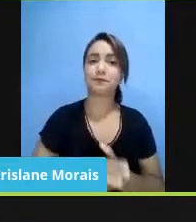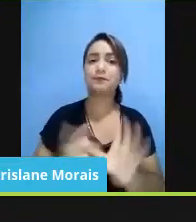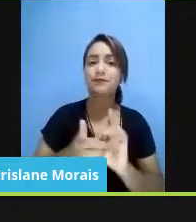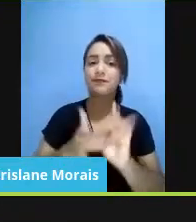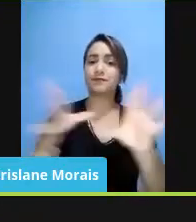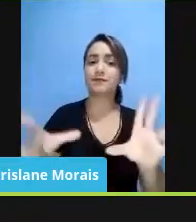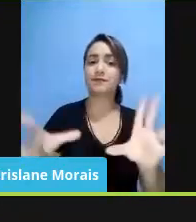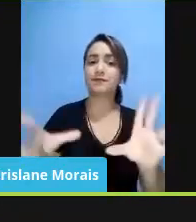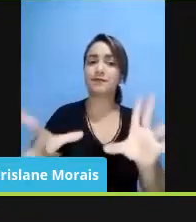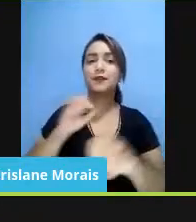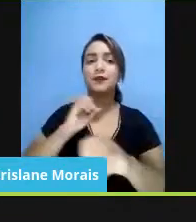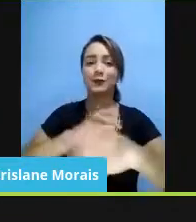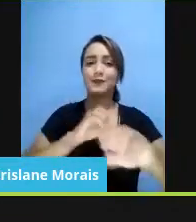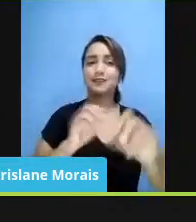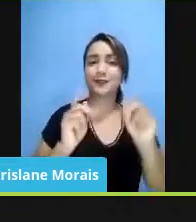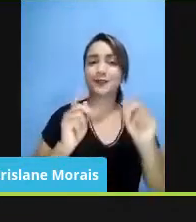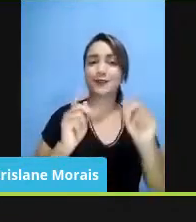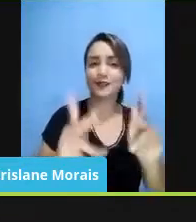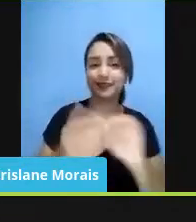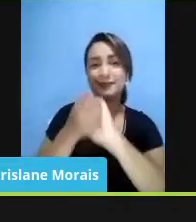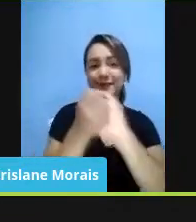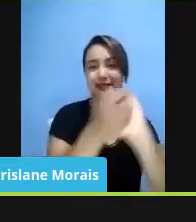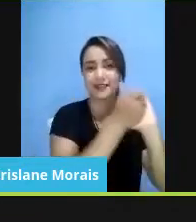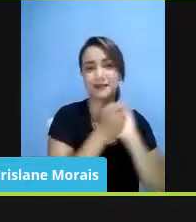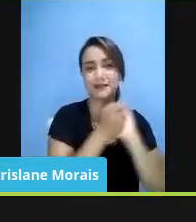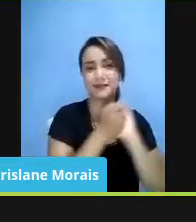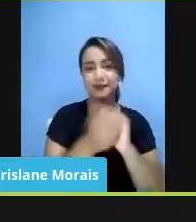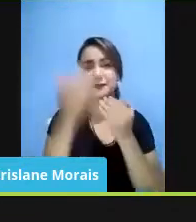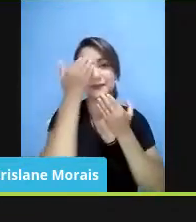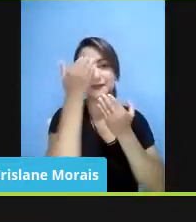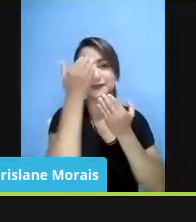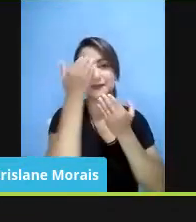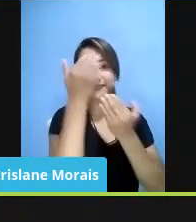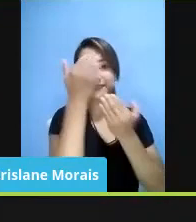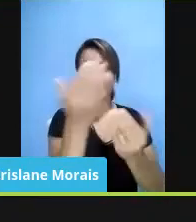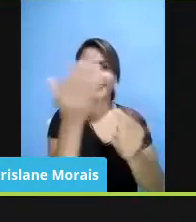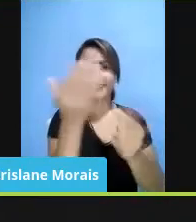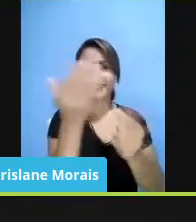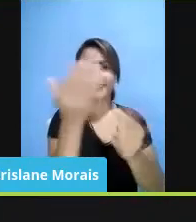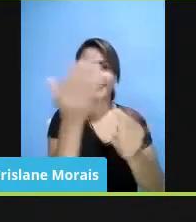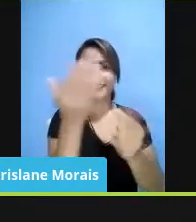Vamos sim, parabéns. Valeu, obrigado. Tchau, tchau. Tchau, gente.